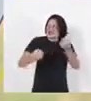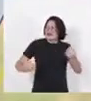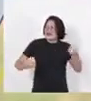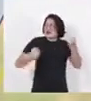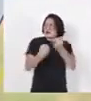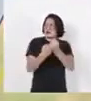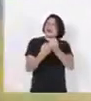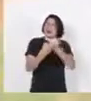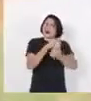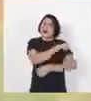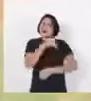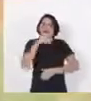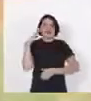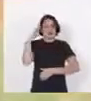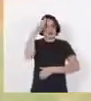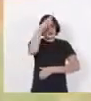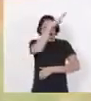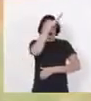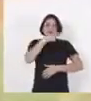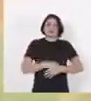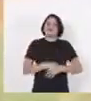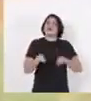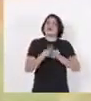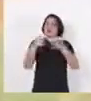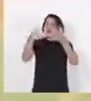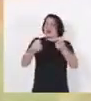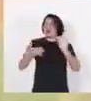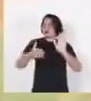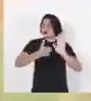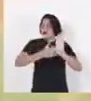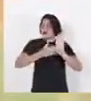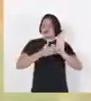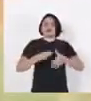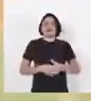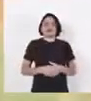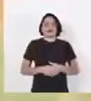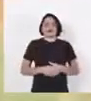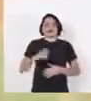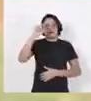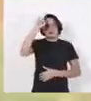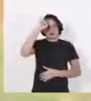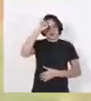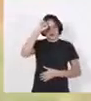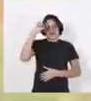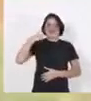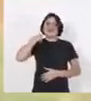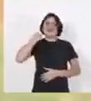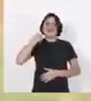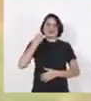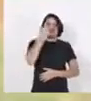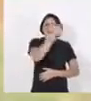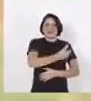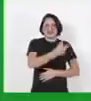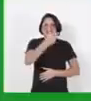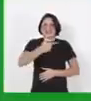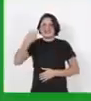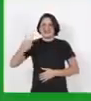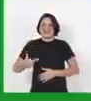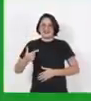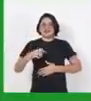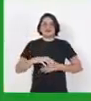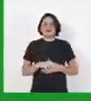presidente Bolsonaro e firmes com os seus propósitos. Coronel Menezes, senador, 2, 2, 2, Selva.